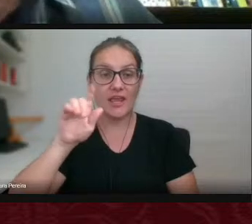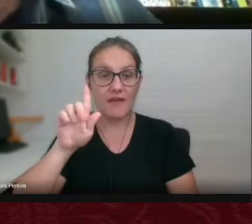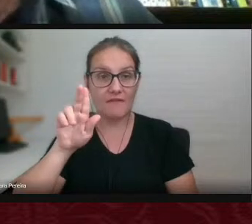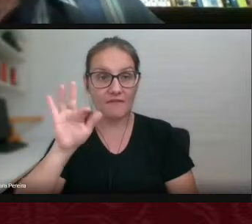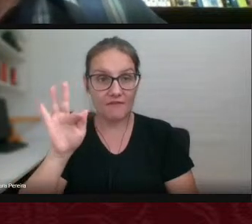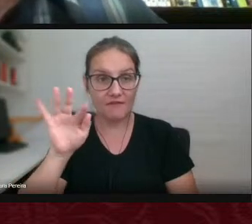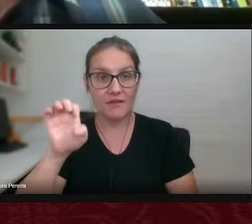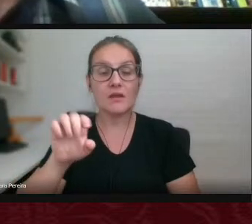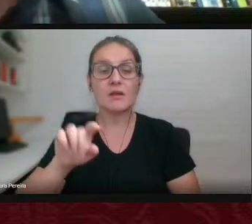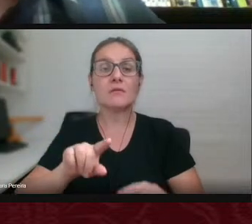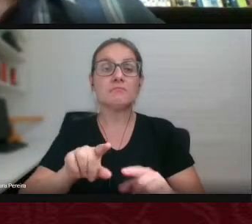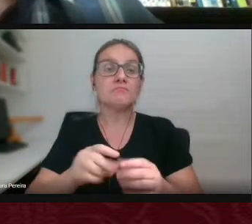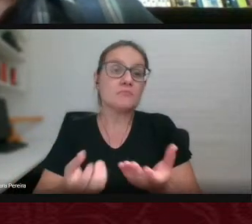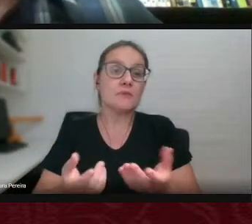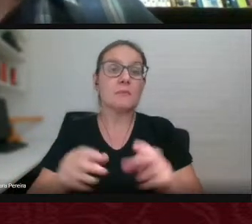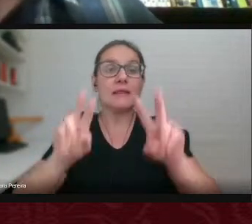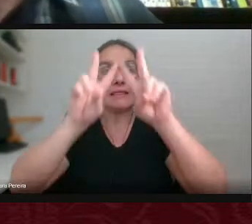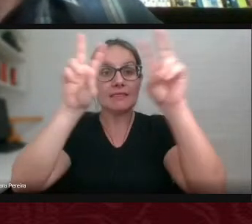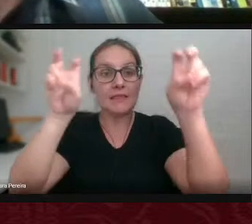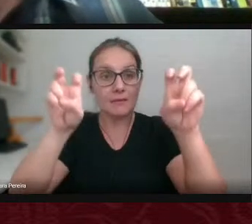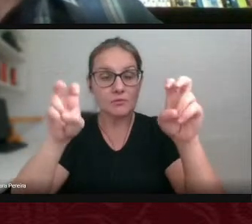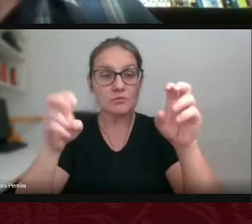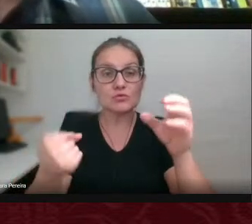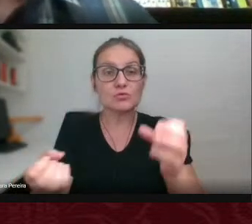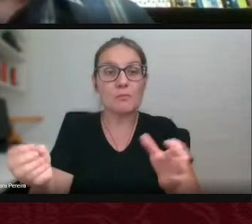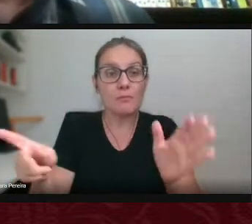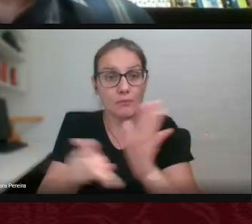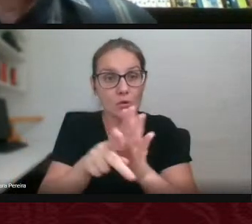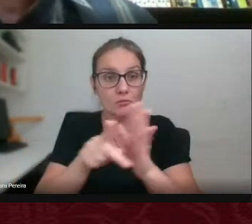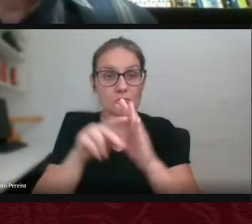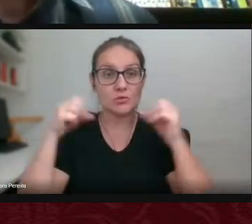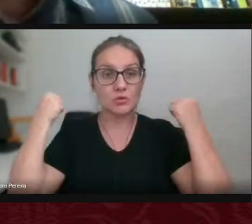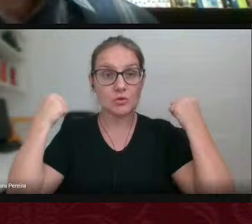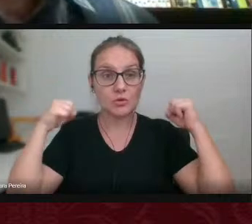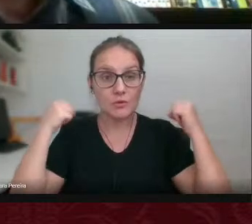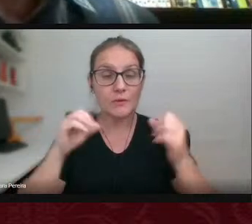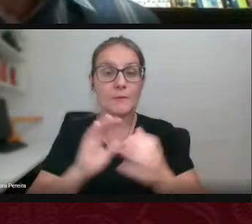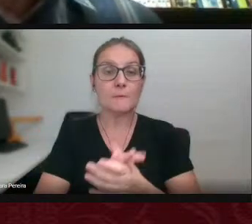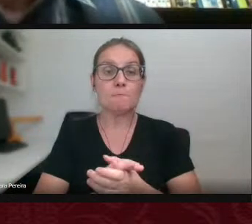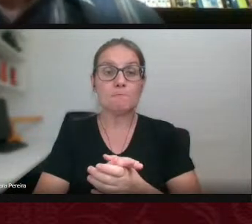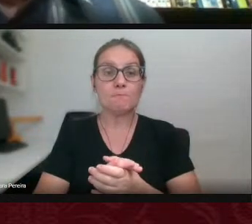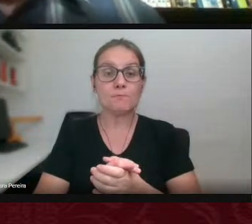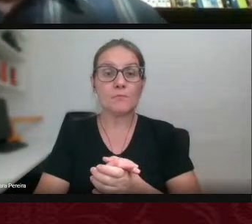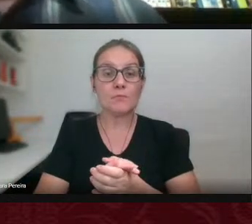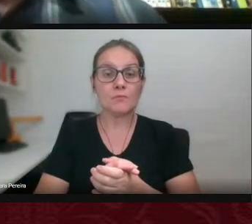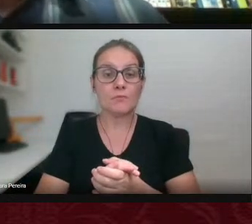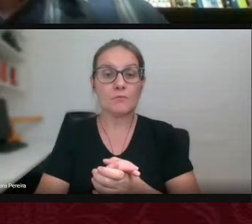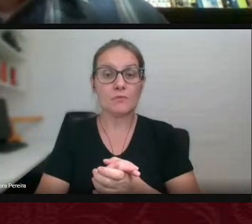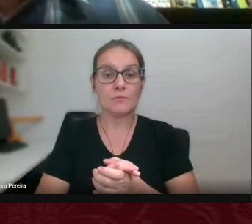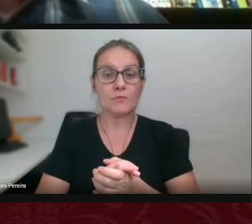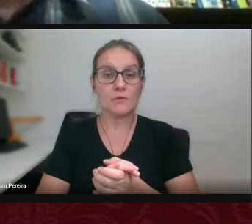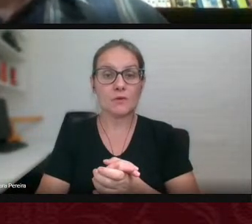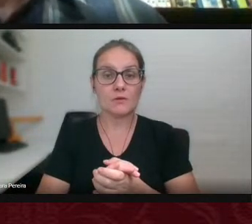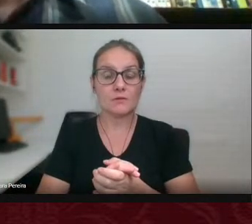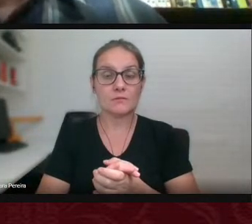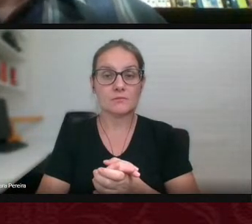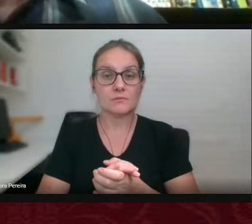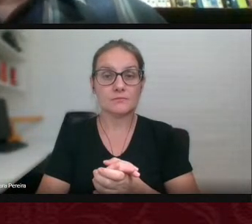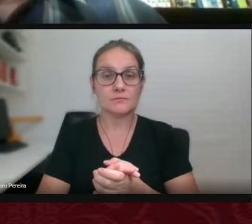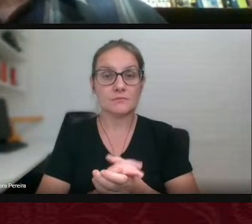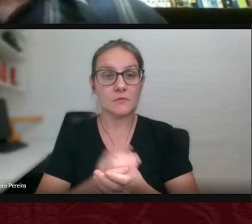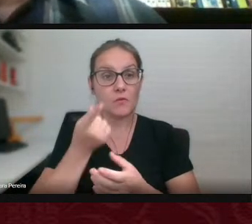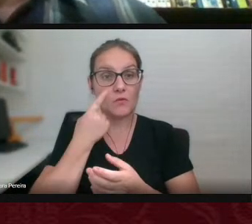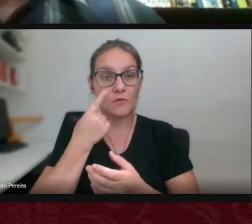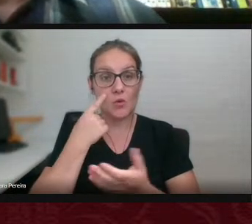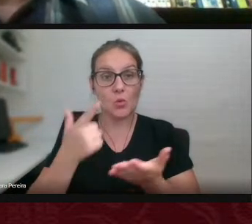Educação Física a semana comemorativa dos 10 anos do curso de Educação Física Portanto a gente percebe